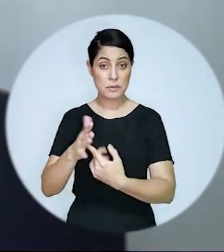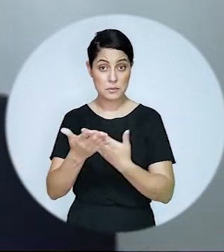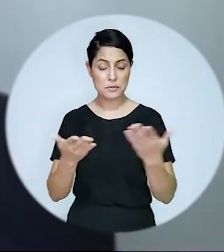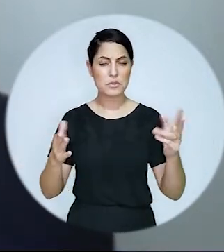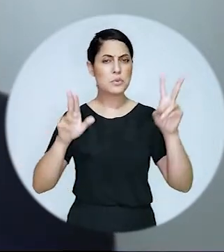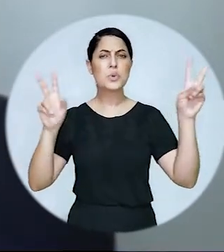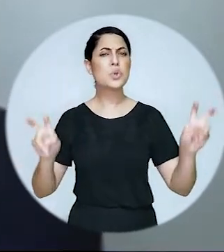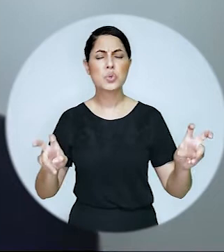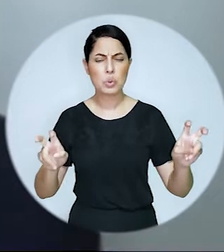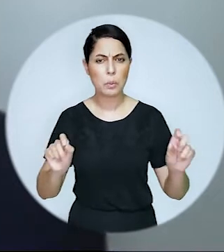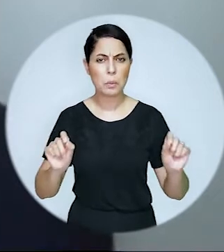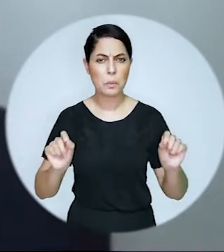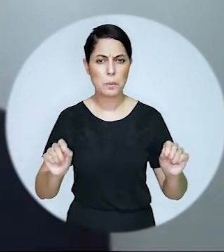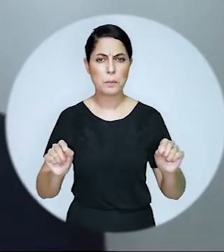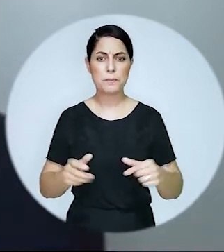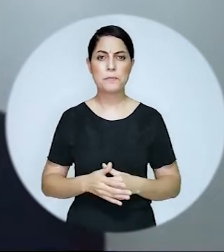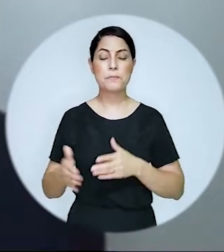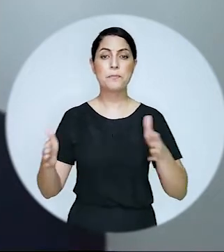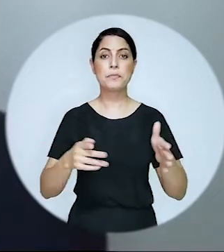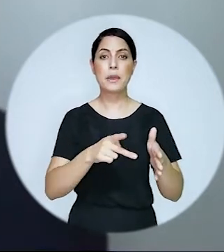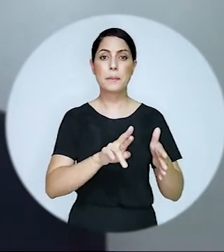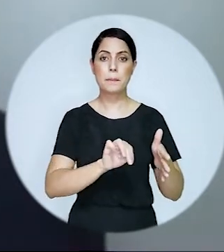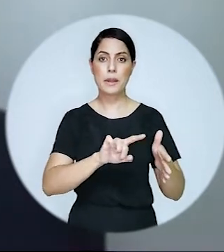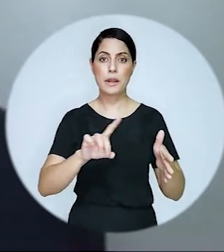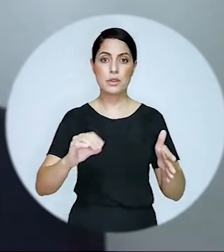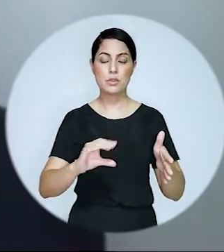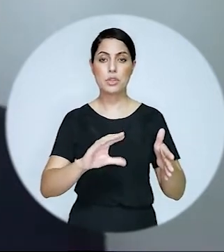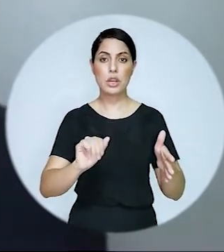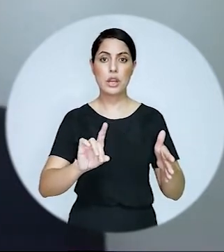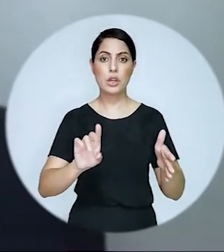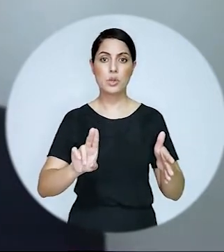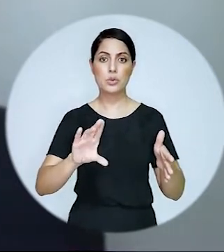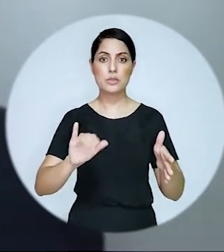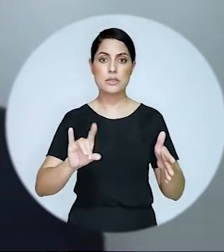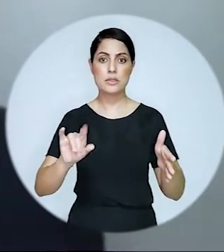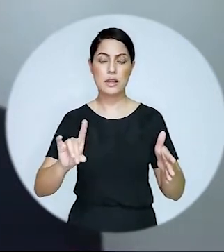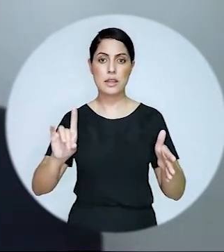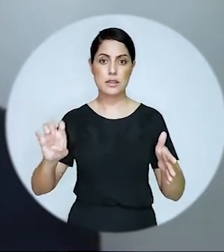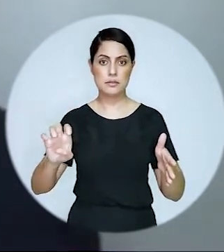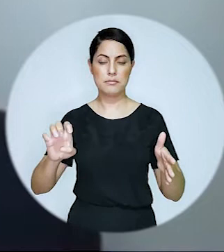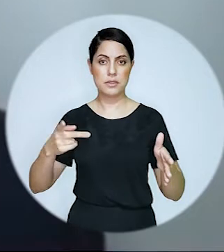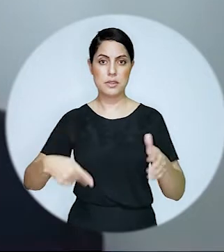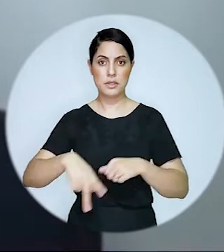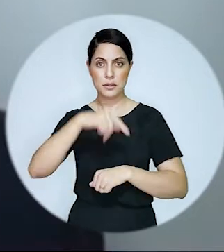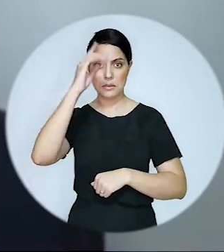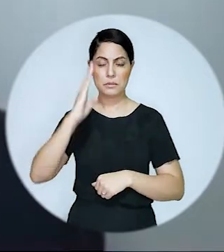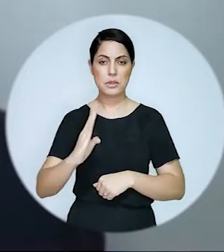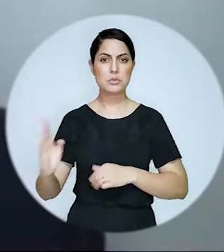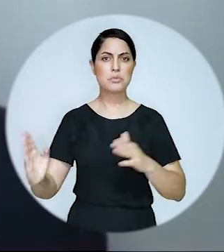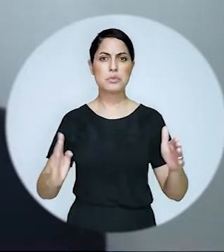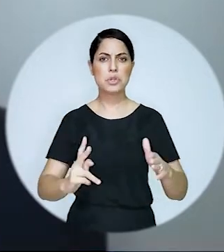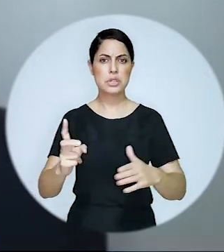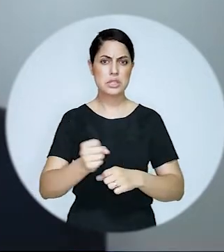que é a questão do prazo de caducidade dos registros de marca. Como sabemos, no Brasil,